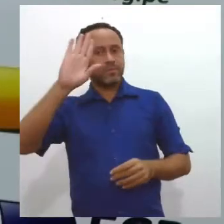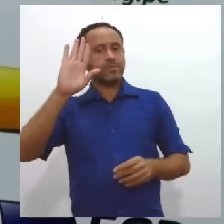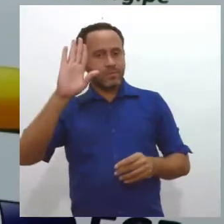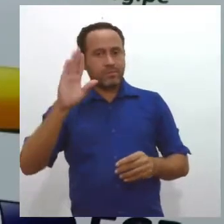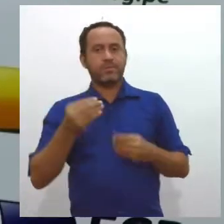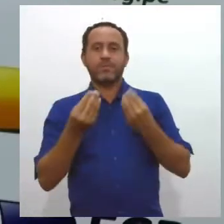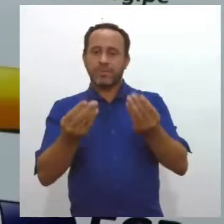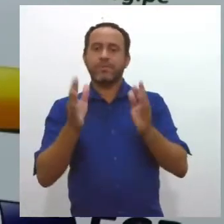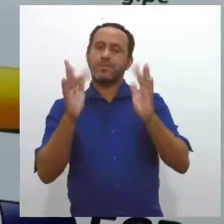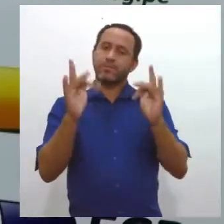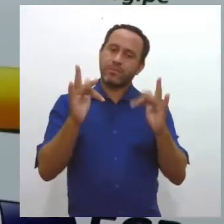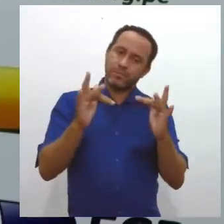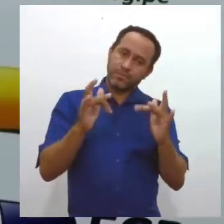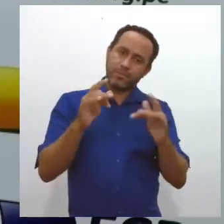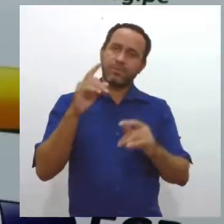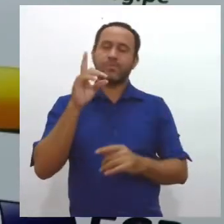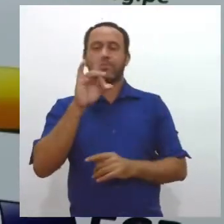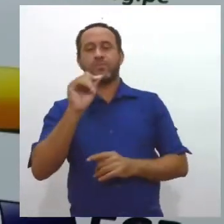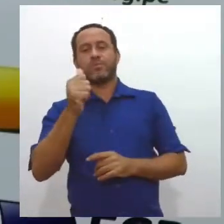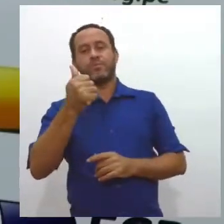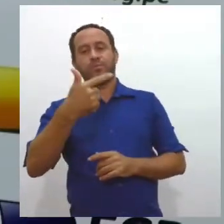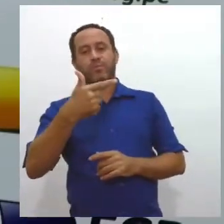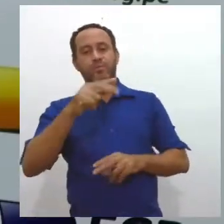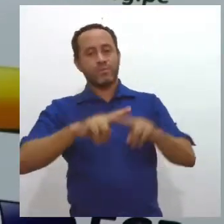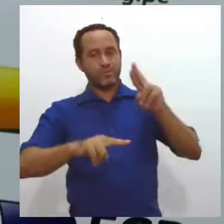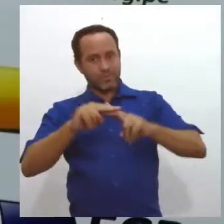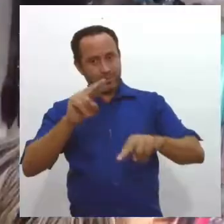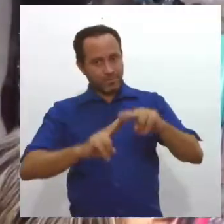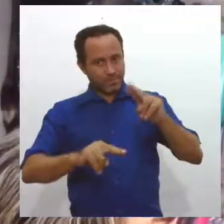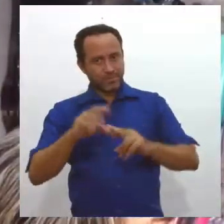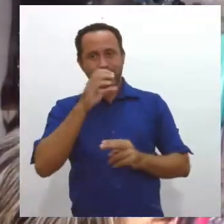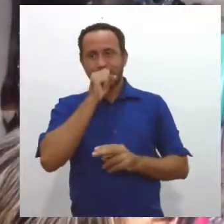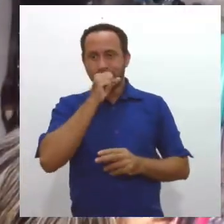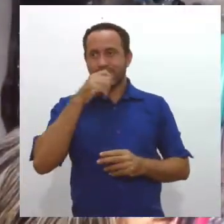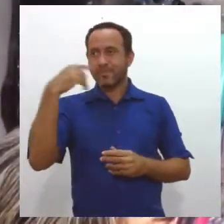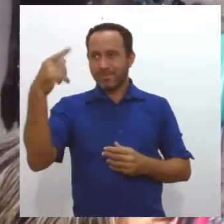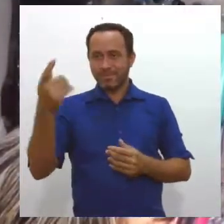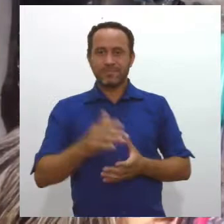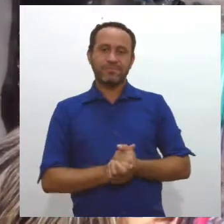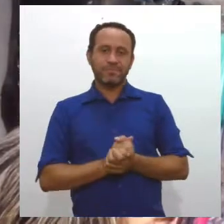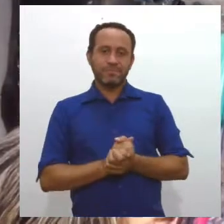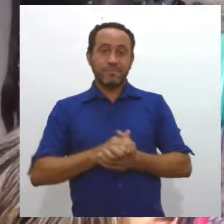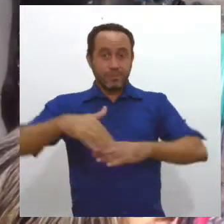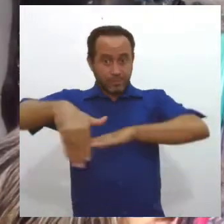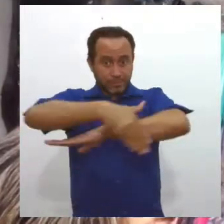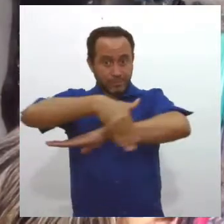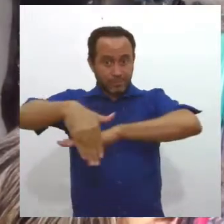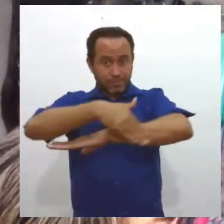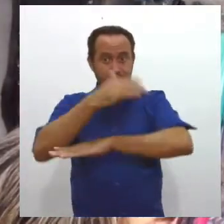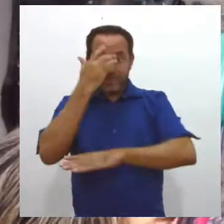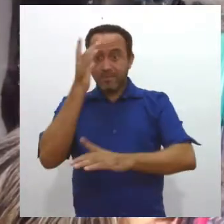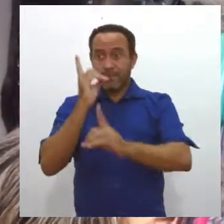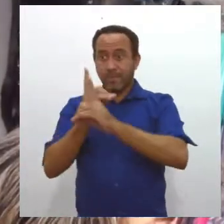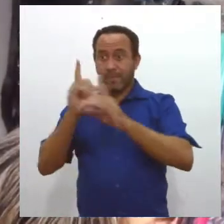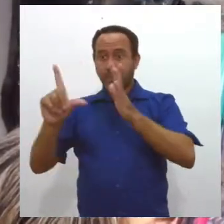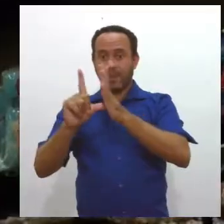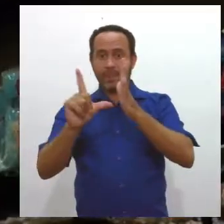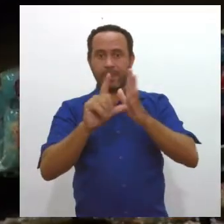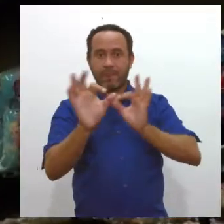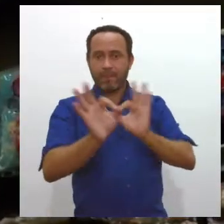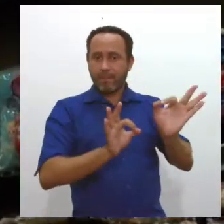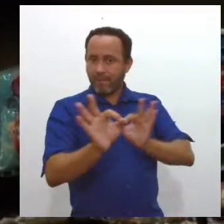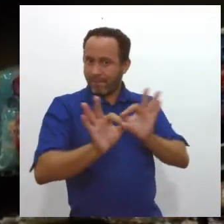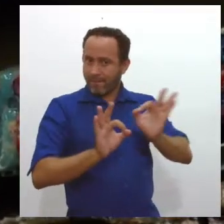presenteado aos seus namorados no próximo dia 12 de junho, que acontecerá no próximo sábado. Nas ruas, é fácil encontrar lojas arrumadas,